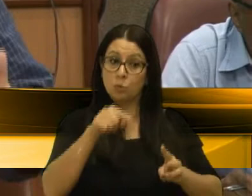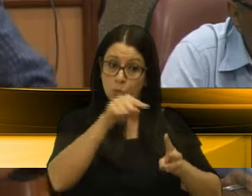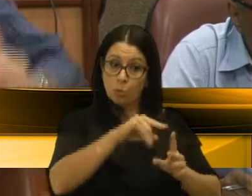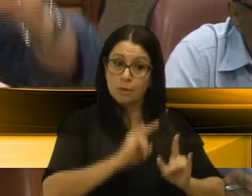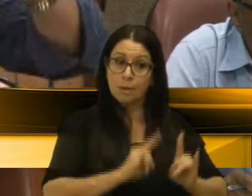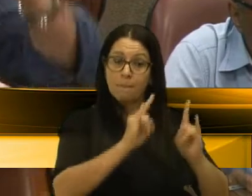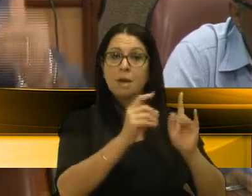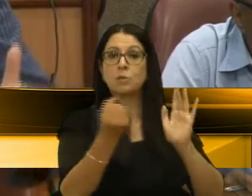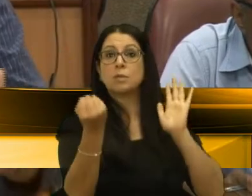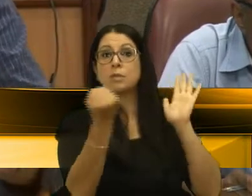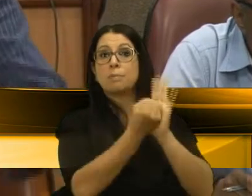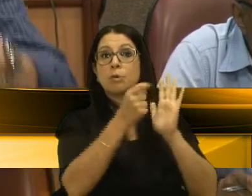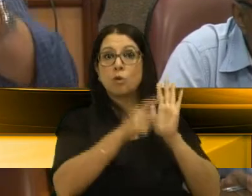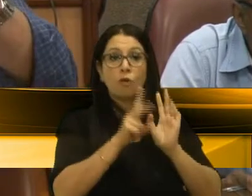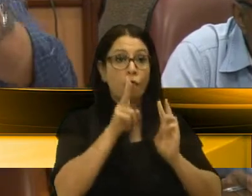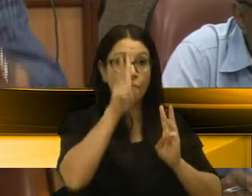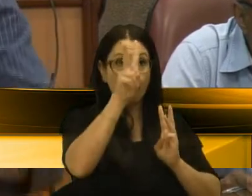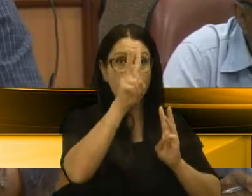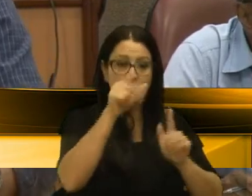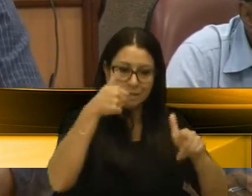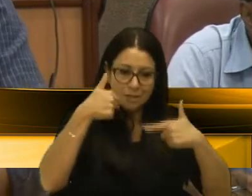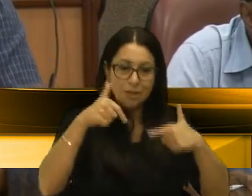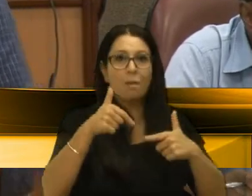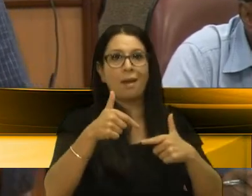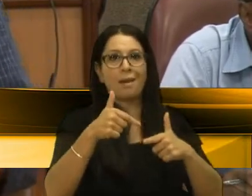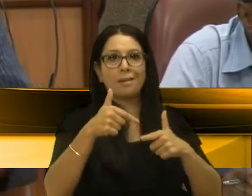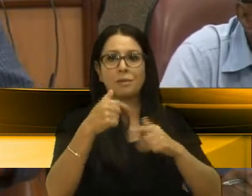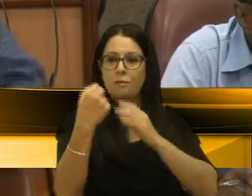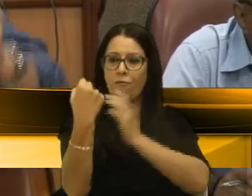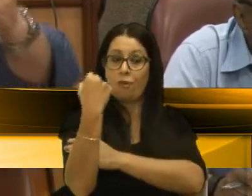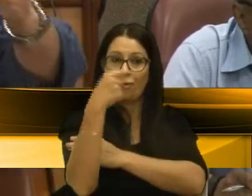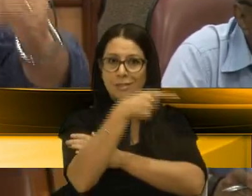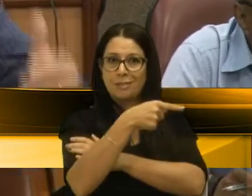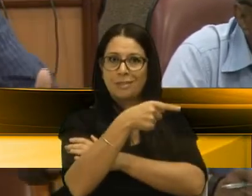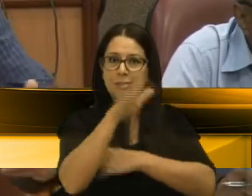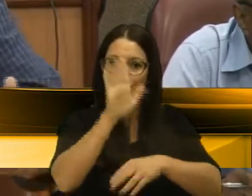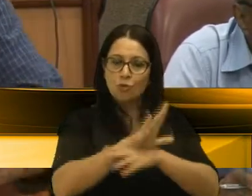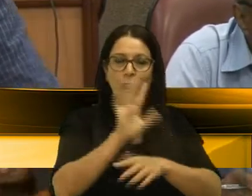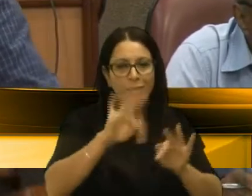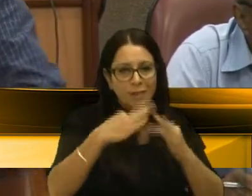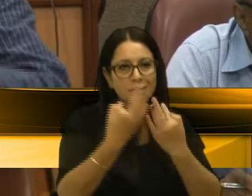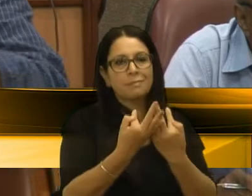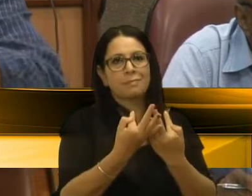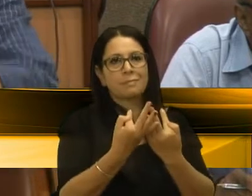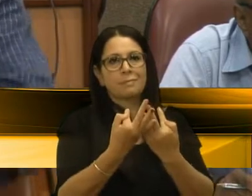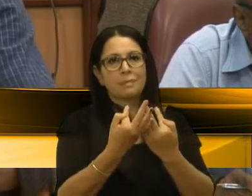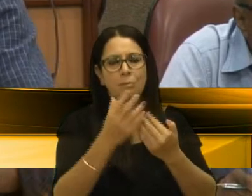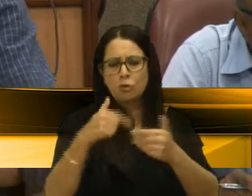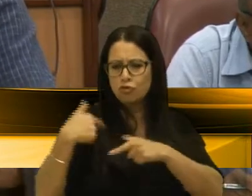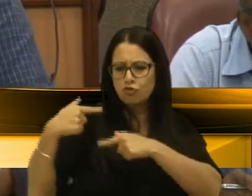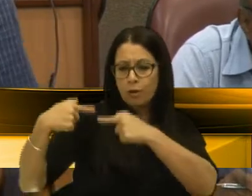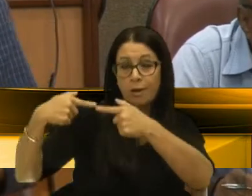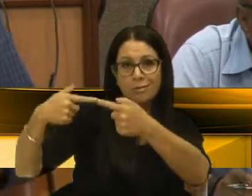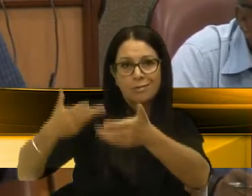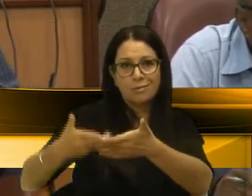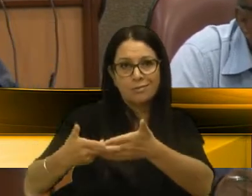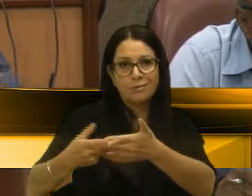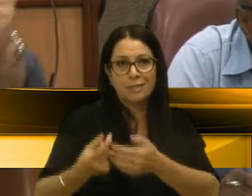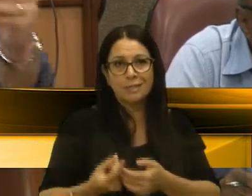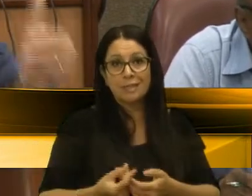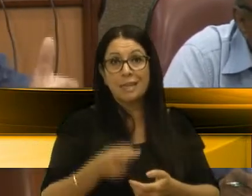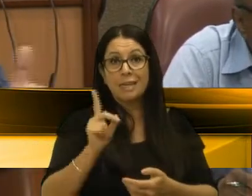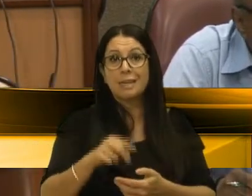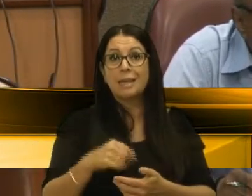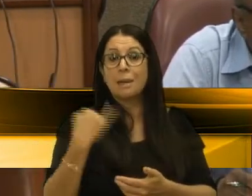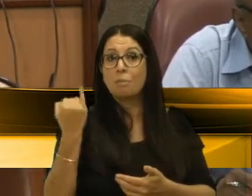simboliza a força de trabalho que sustentou muitas famílias, muitas gerações, a riqueza do que